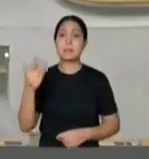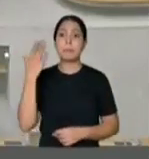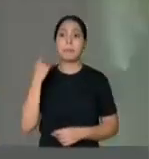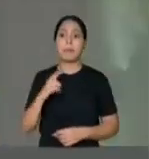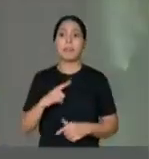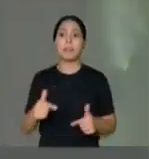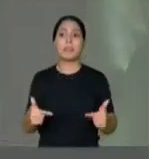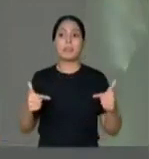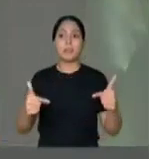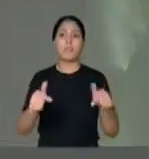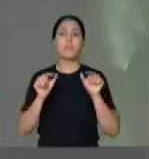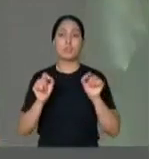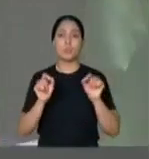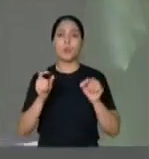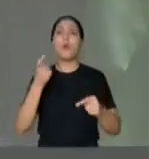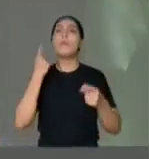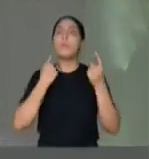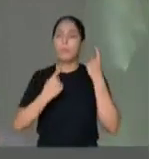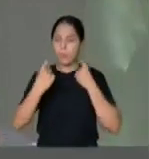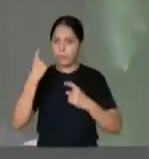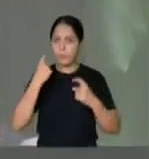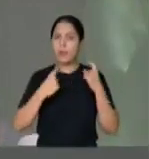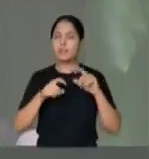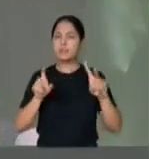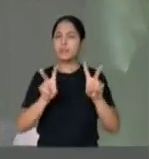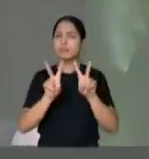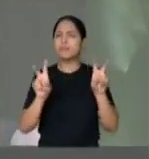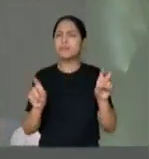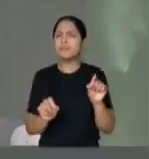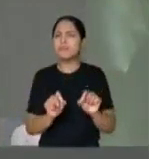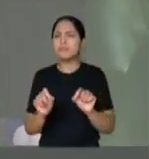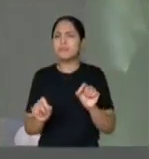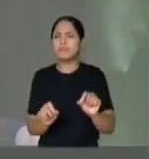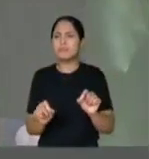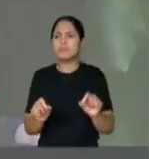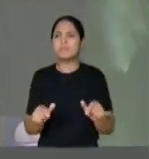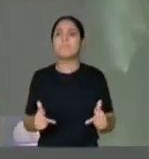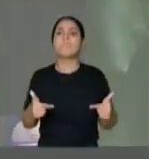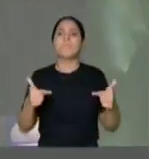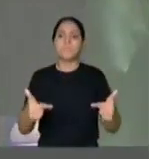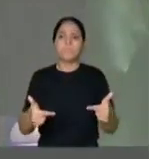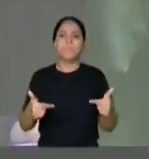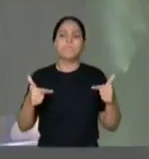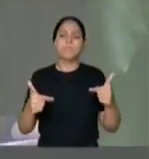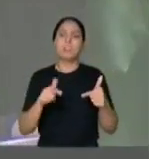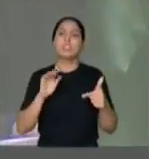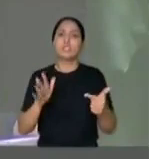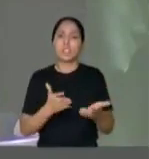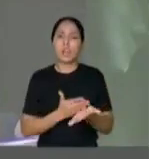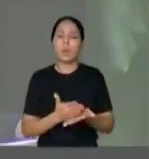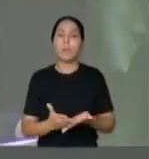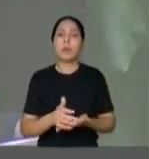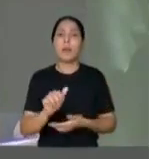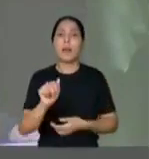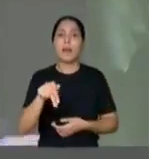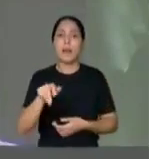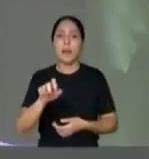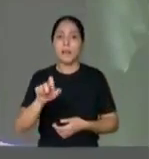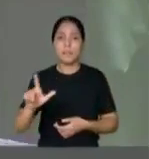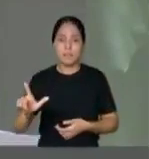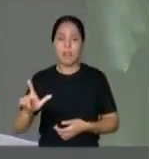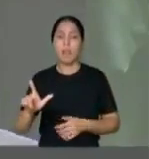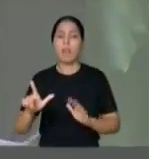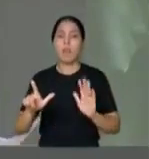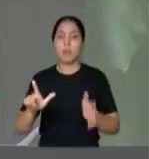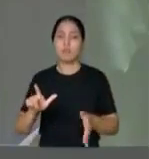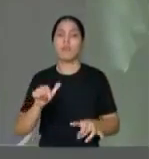manifestação sobre a minha preocupação com relação a um trabalho que iniciou pela ANEL nas